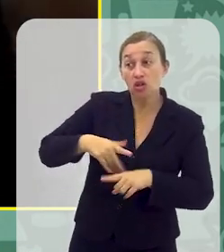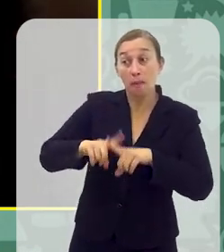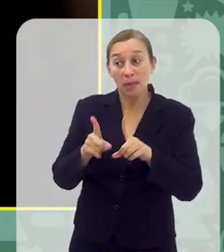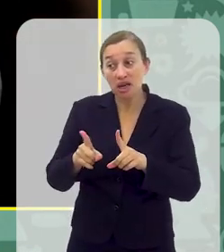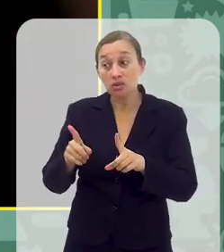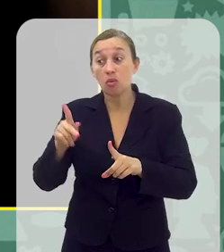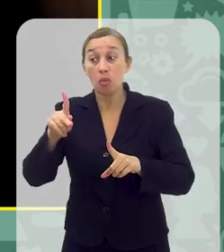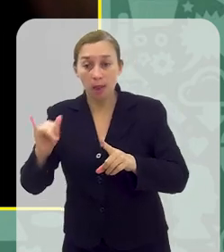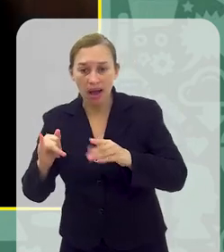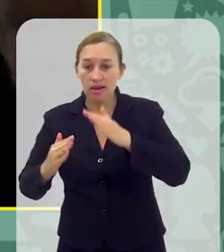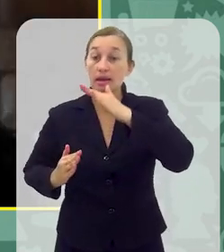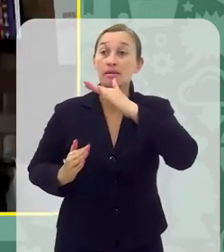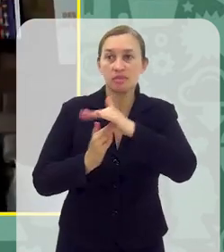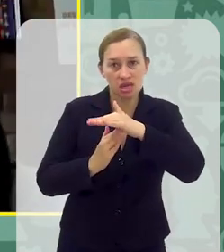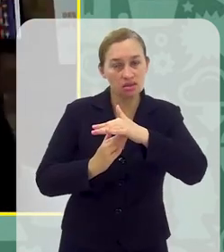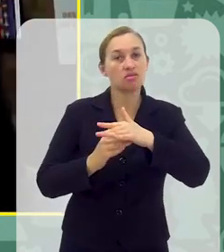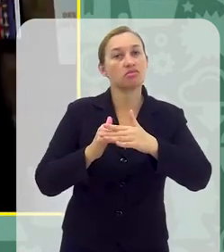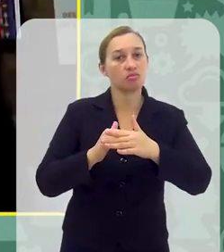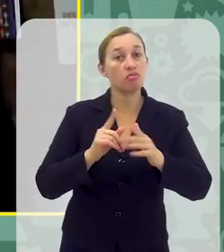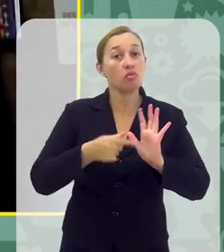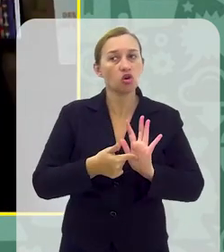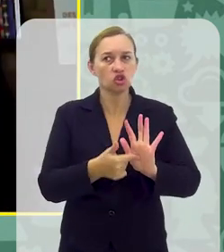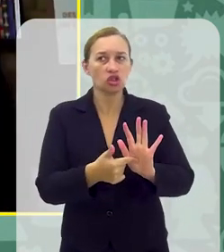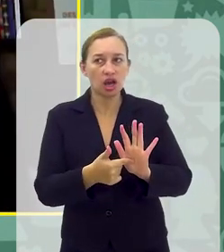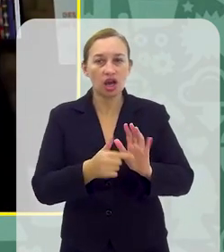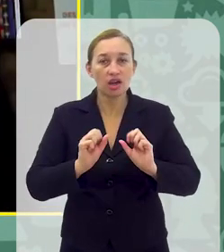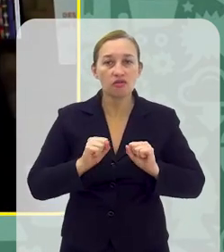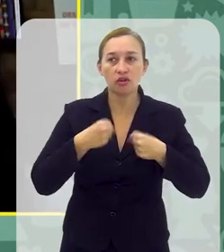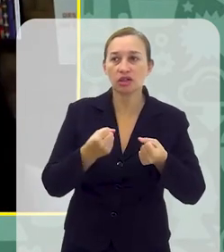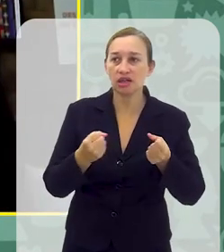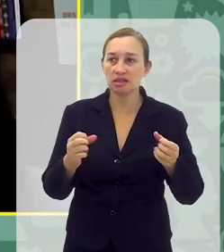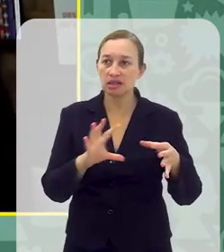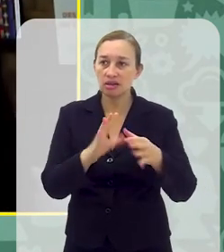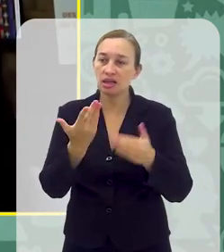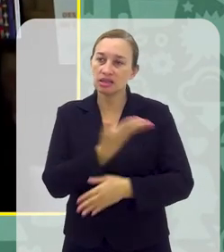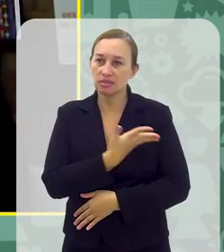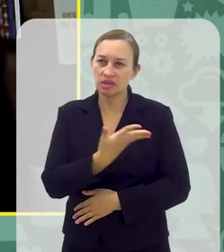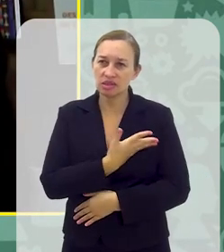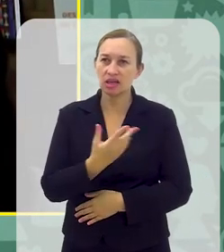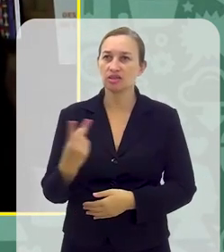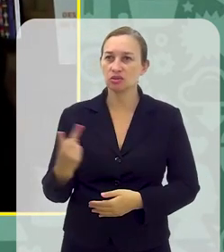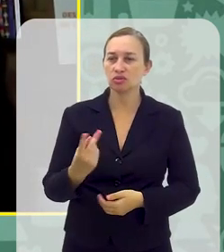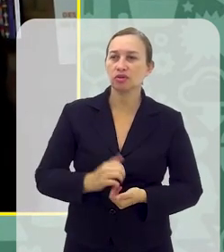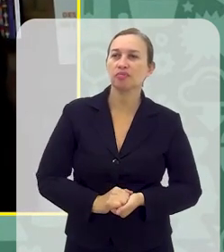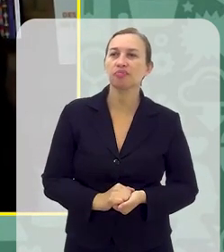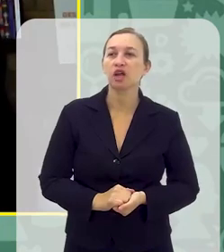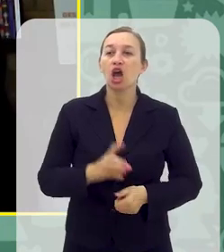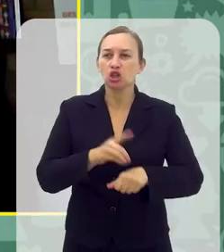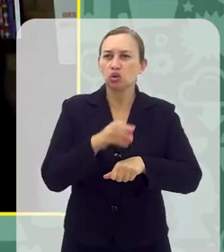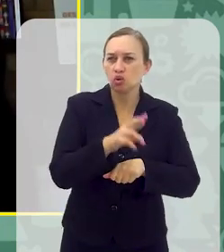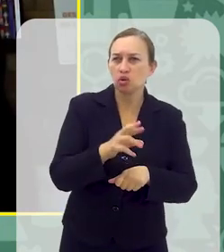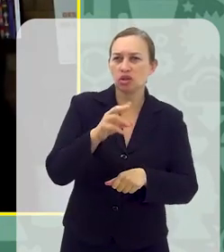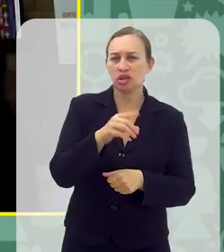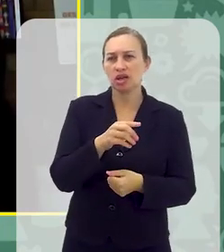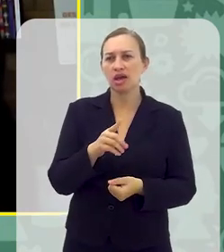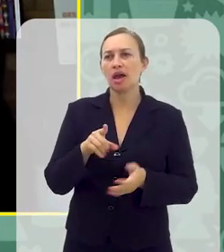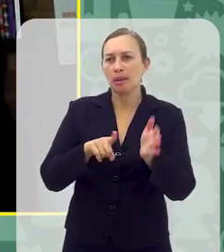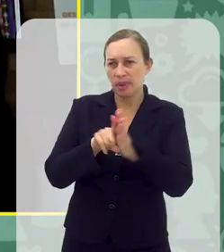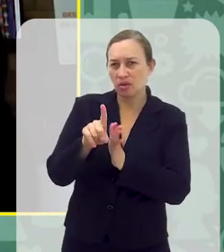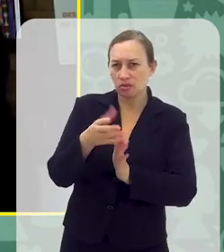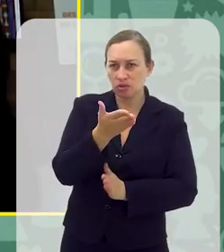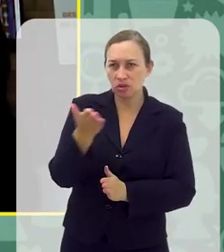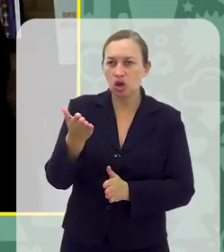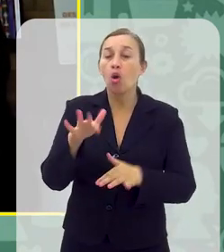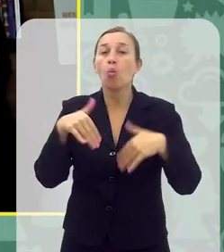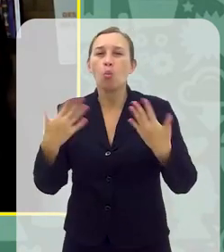os limites Olha, isso é permitido aqui dentro, isso não é E aí sim fortalecendo esse vínculo Doutor Daniel, para você também essa